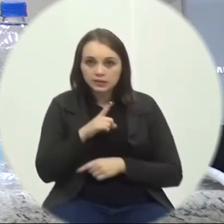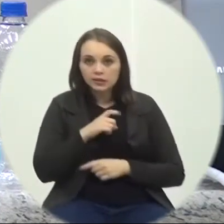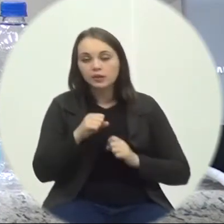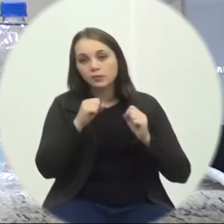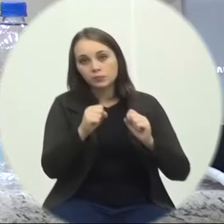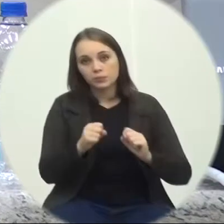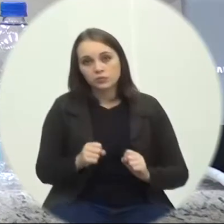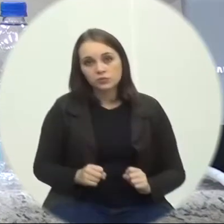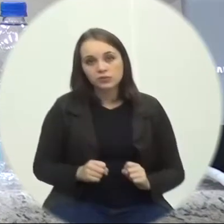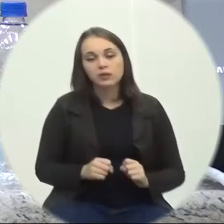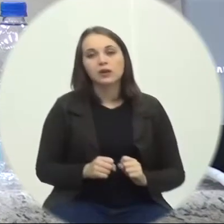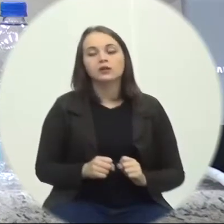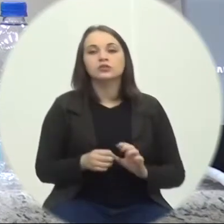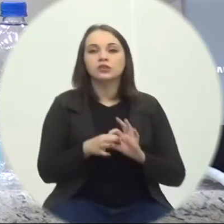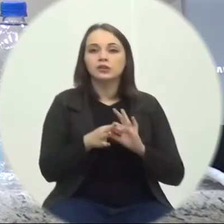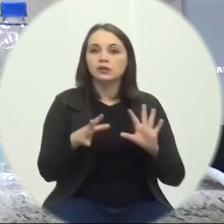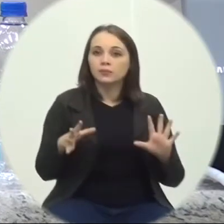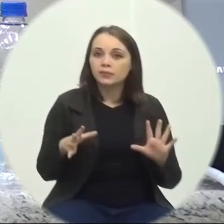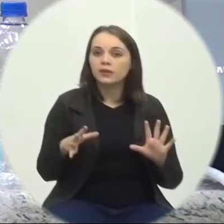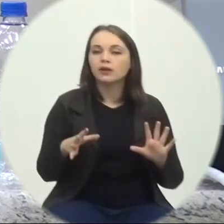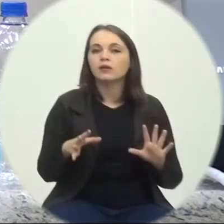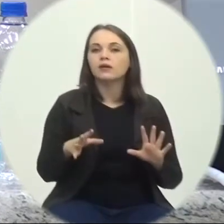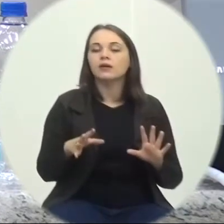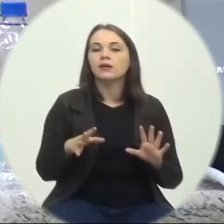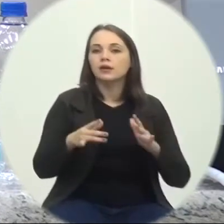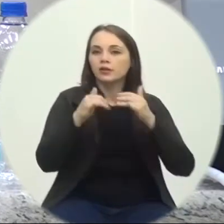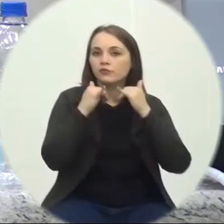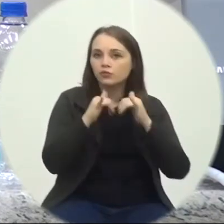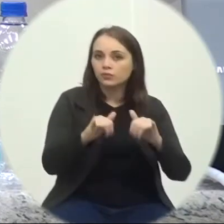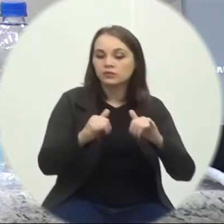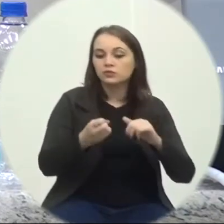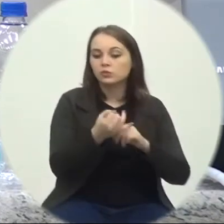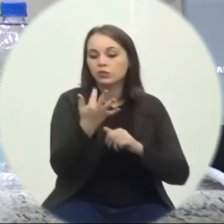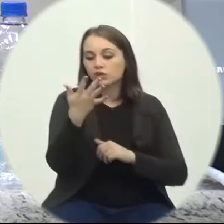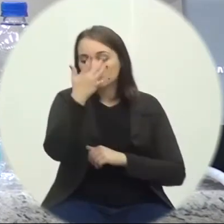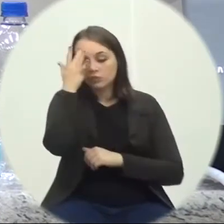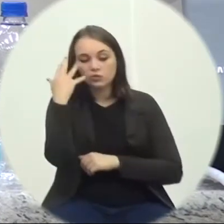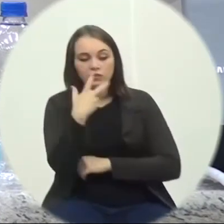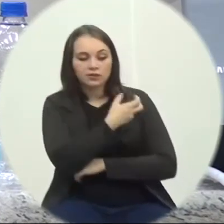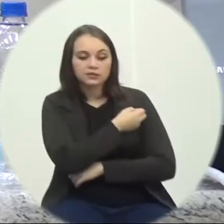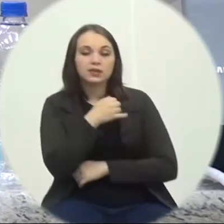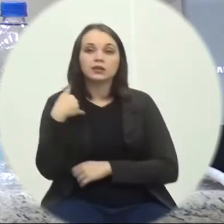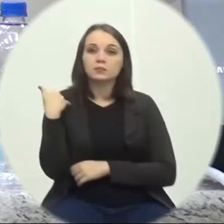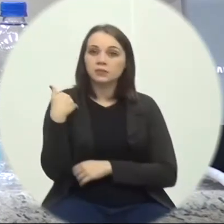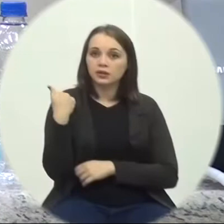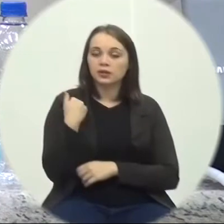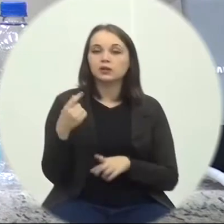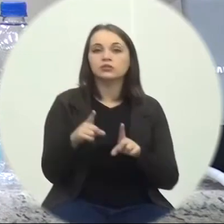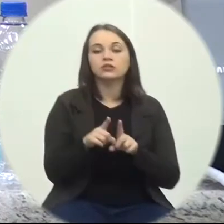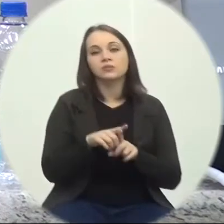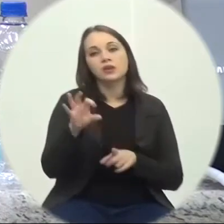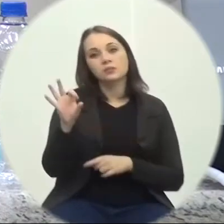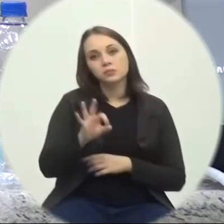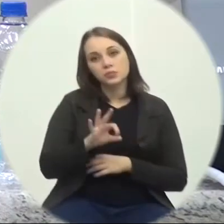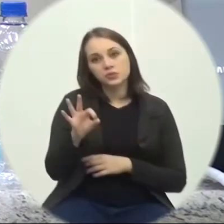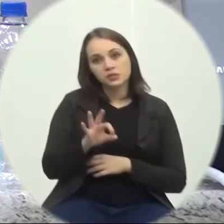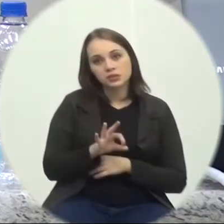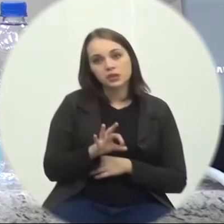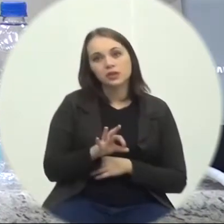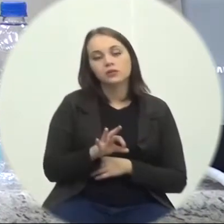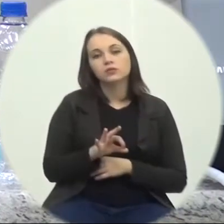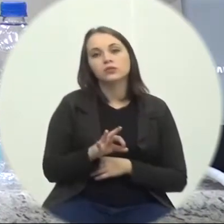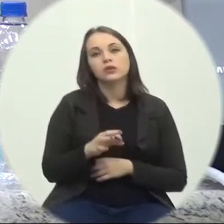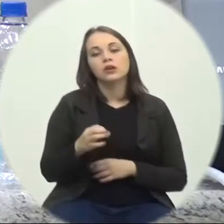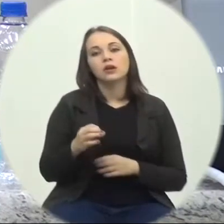disponibilizar Dados Absolutos De pessoas Vacinadas Por faixa etária E o percentual Relativo ao total De